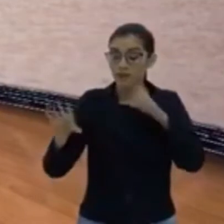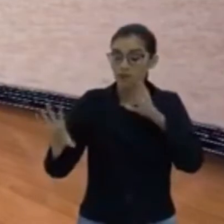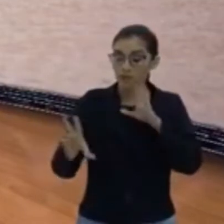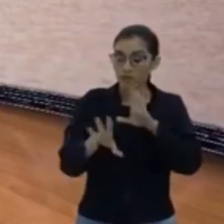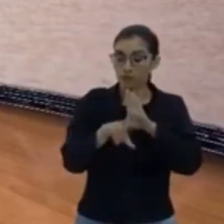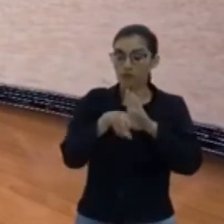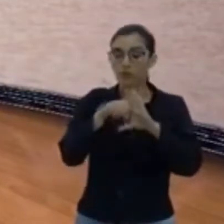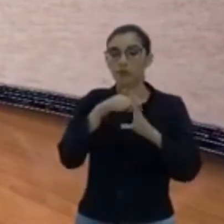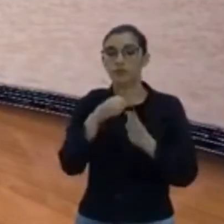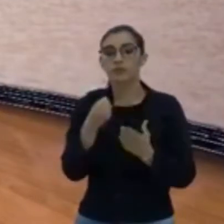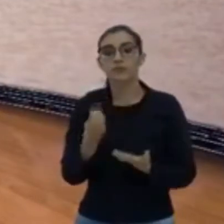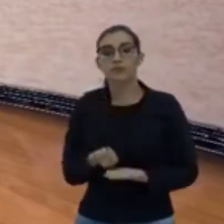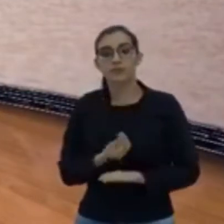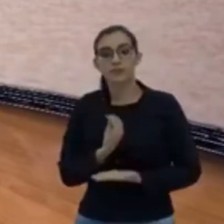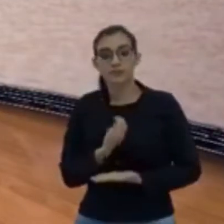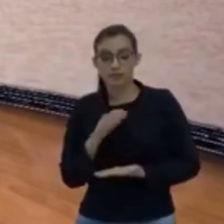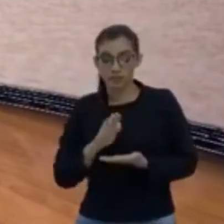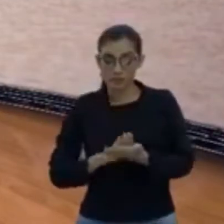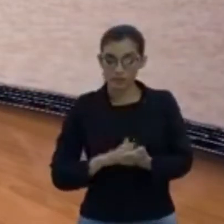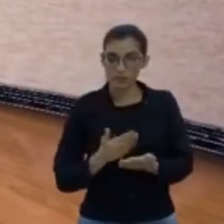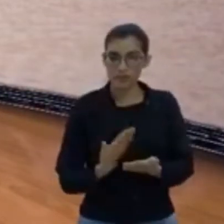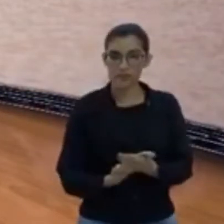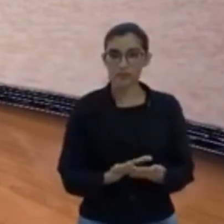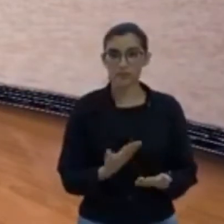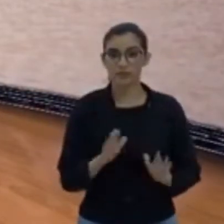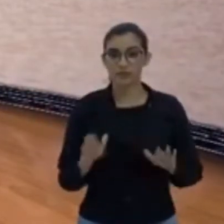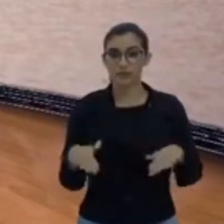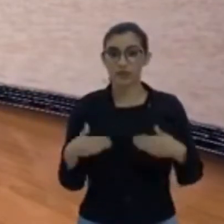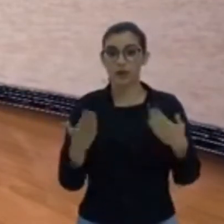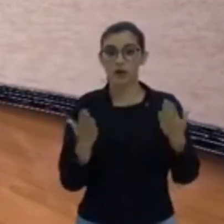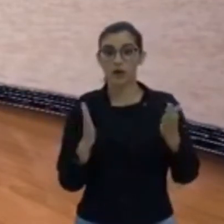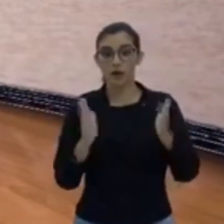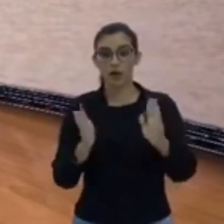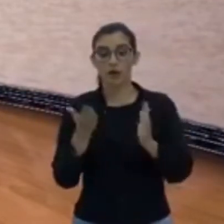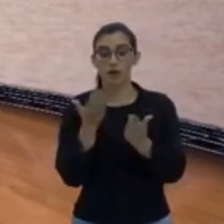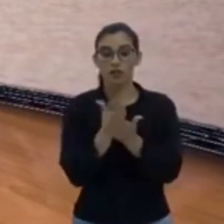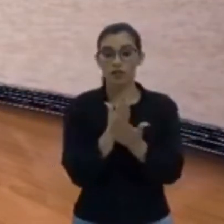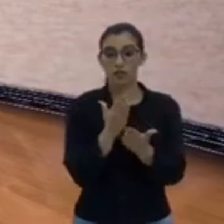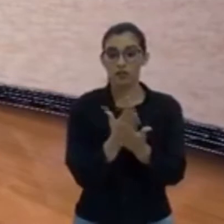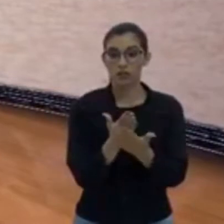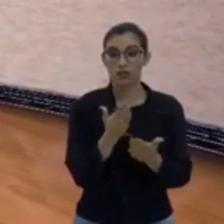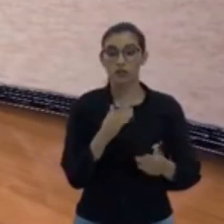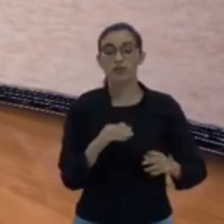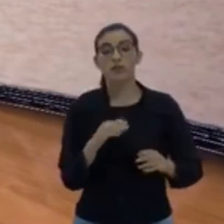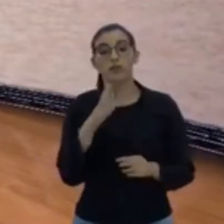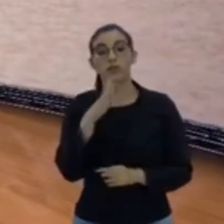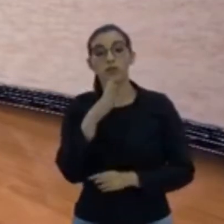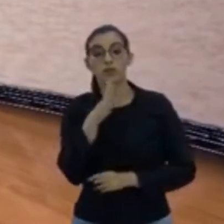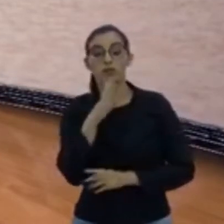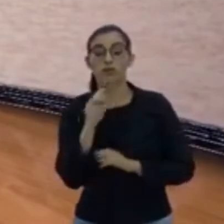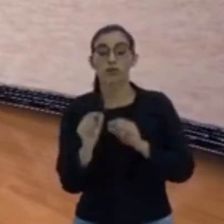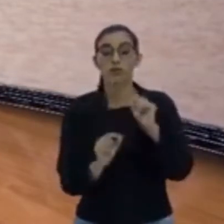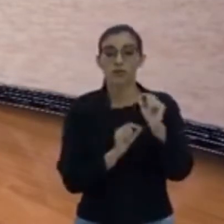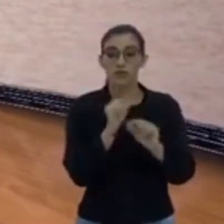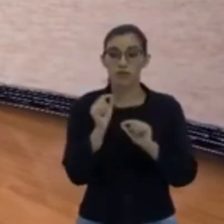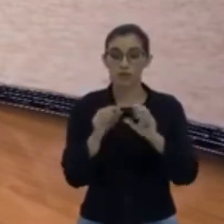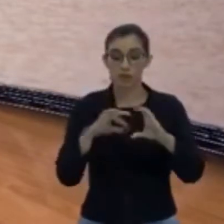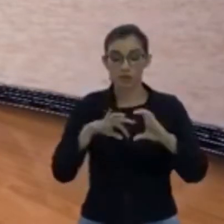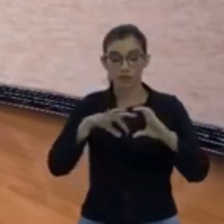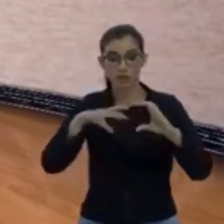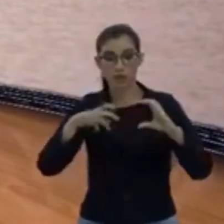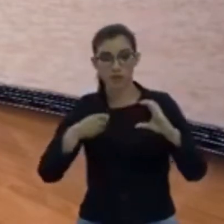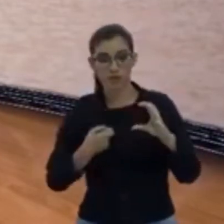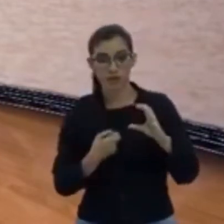e interpretar. Então, agora, nessa aula, nós vamos conhecer alguns elementos e